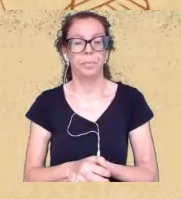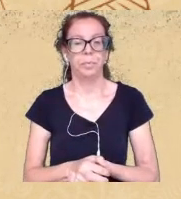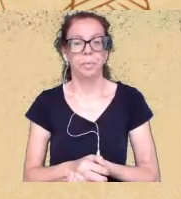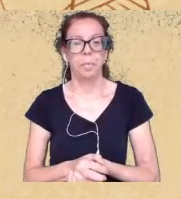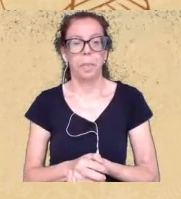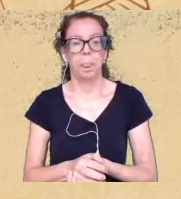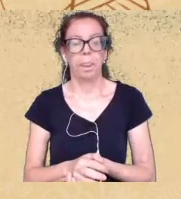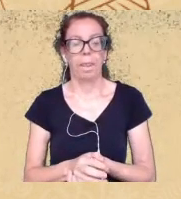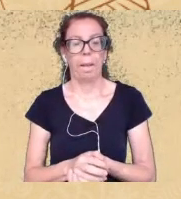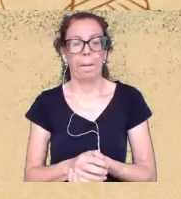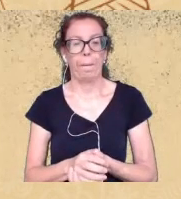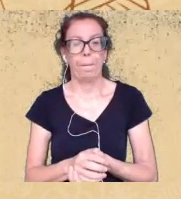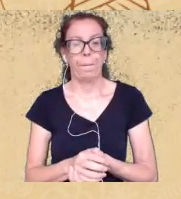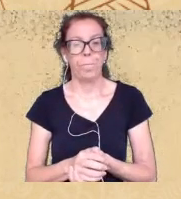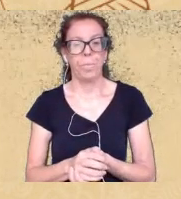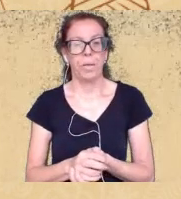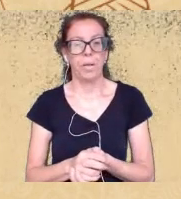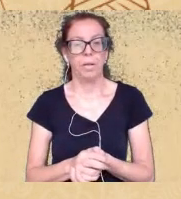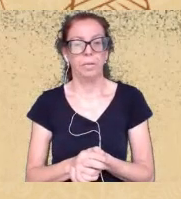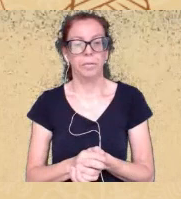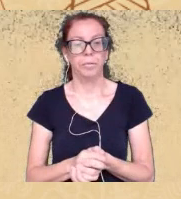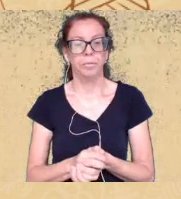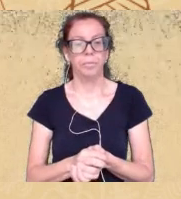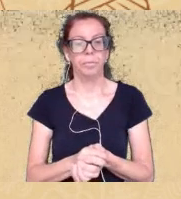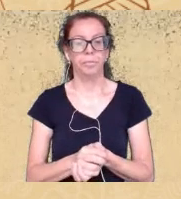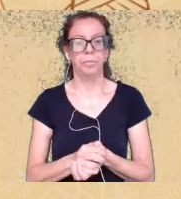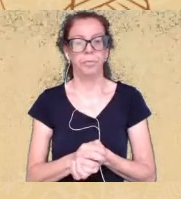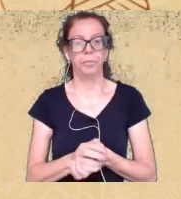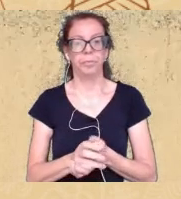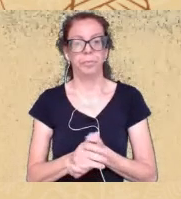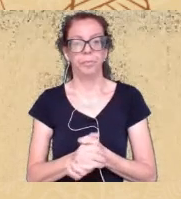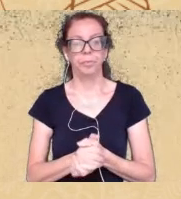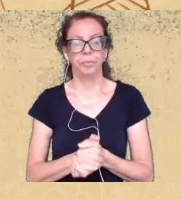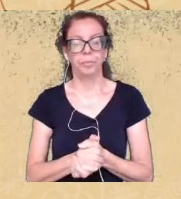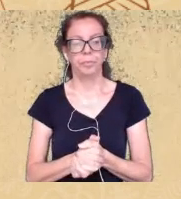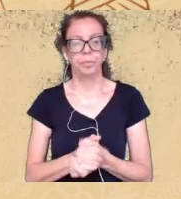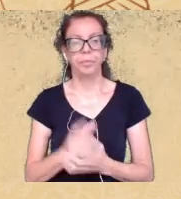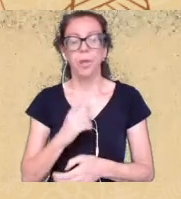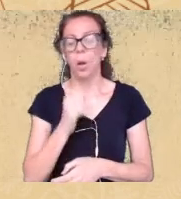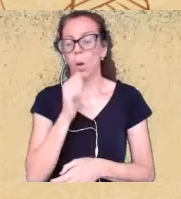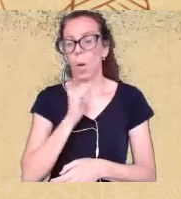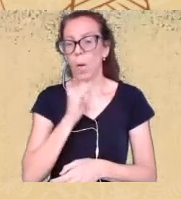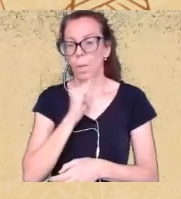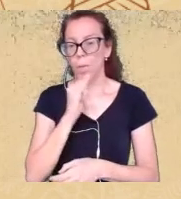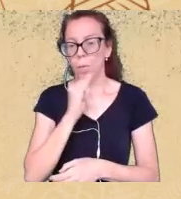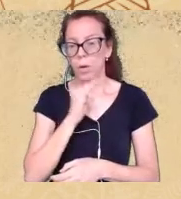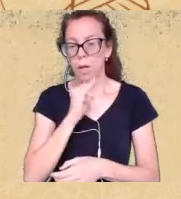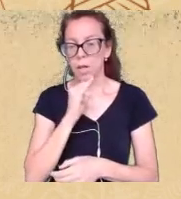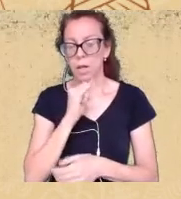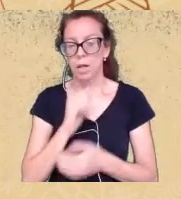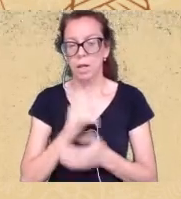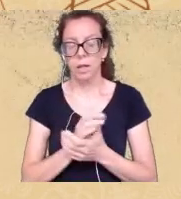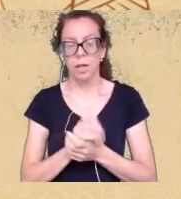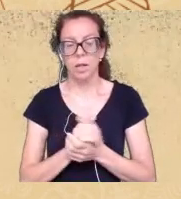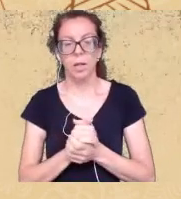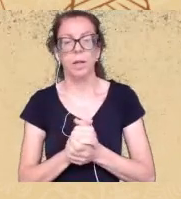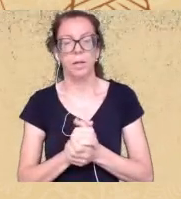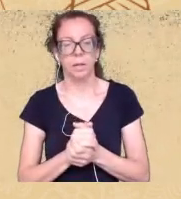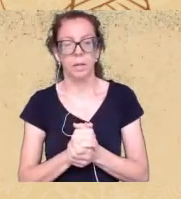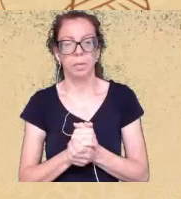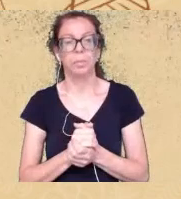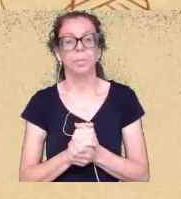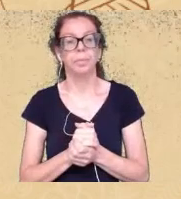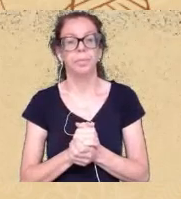que a gente vai não é existe por exemplo eu vou escrever esse texto não está pronto mas o PR me deu essa inspiração